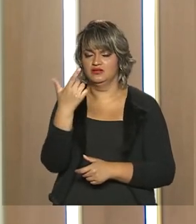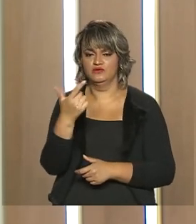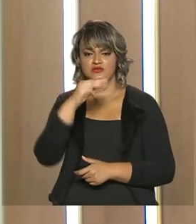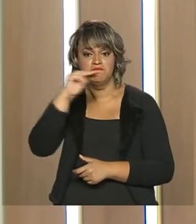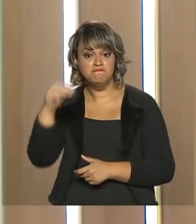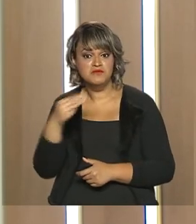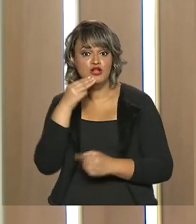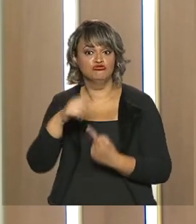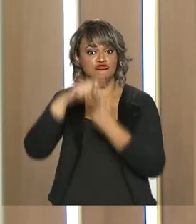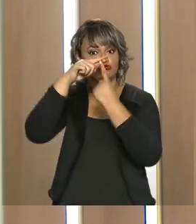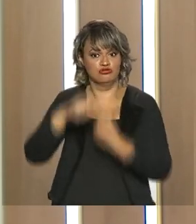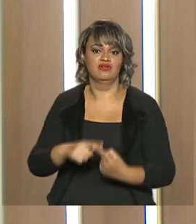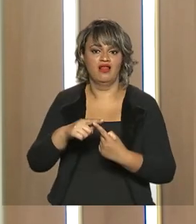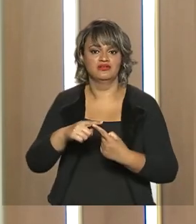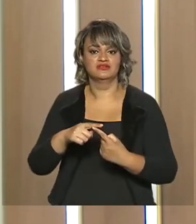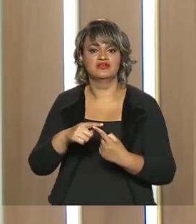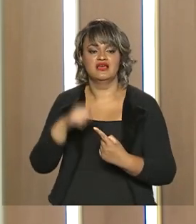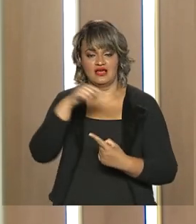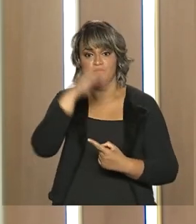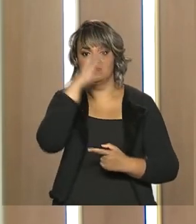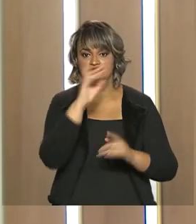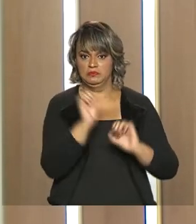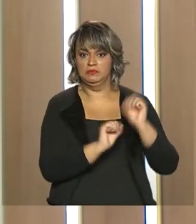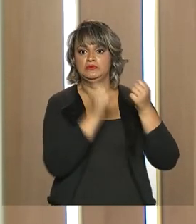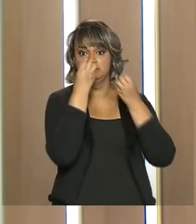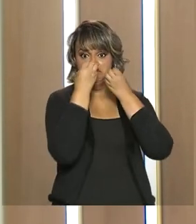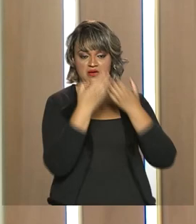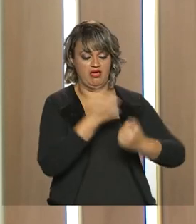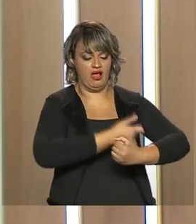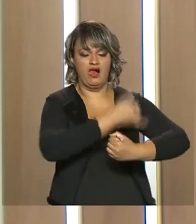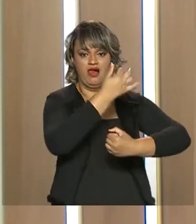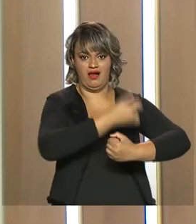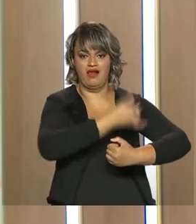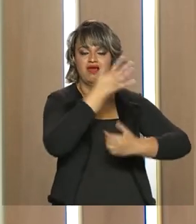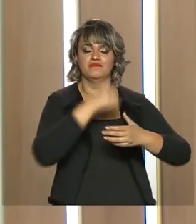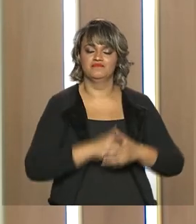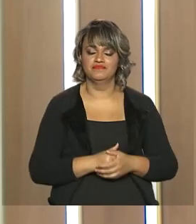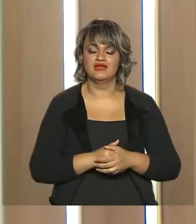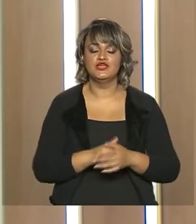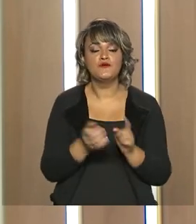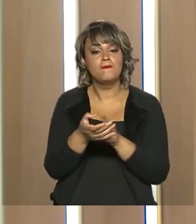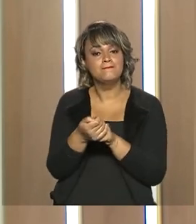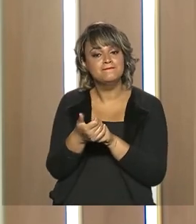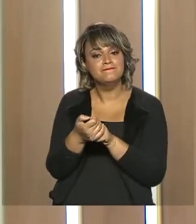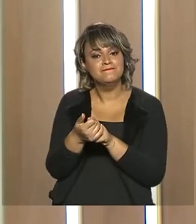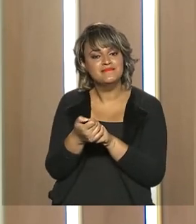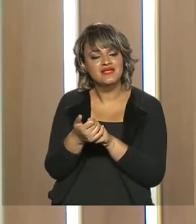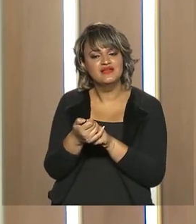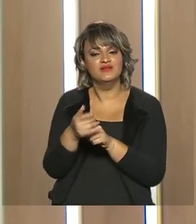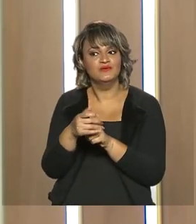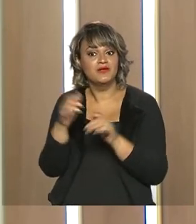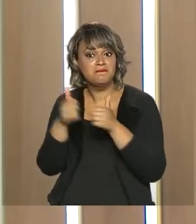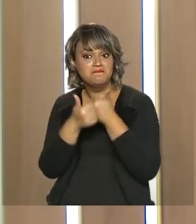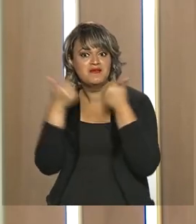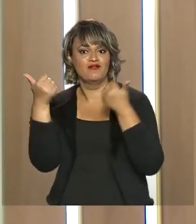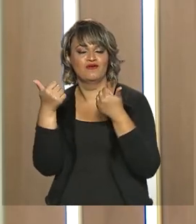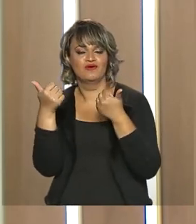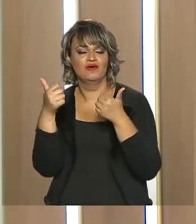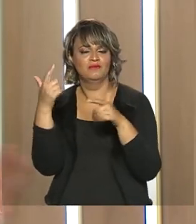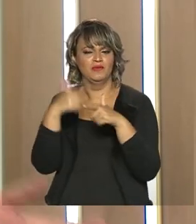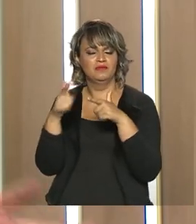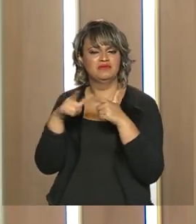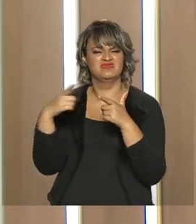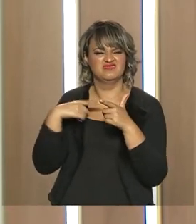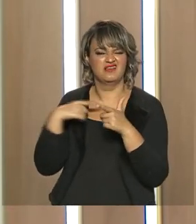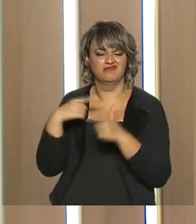toneladas, tornando o Brasil o maior produtor de soja com essa nova safra. E o milho, que se recuperou dos problemas